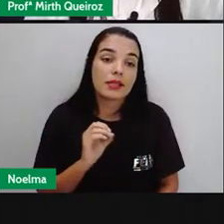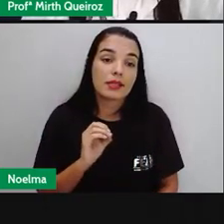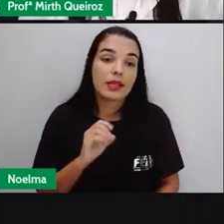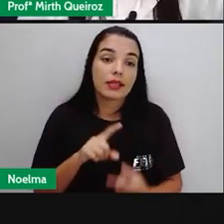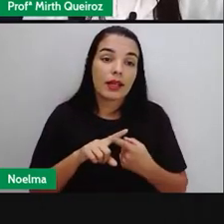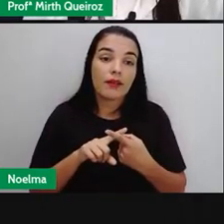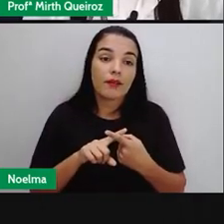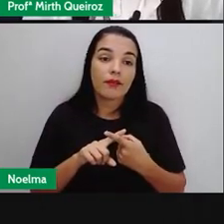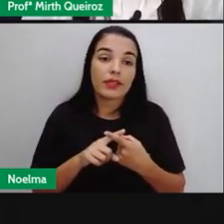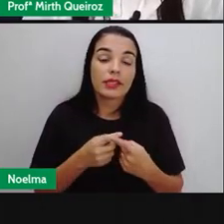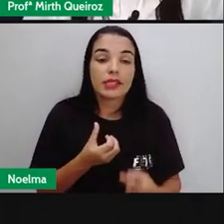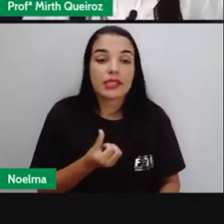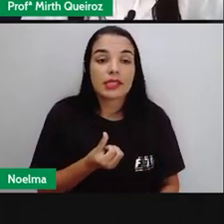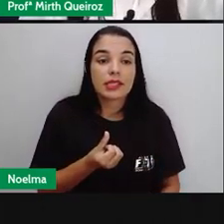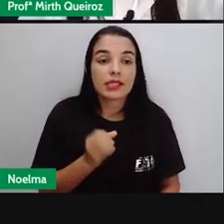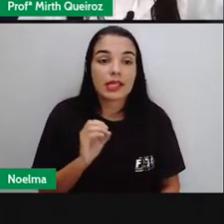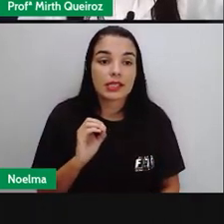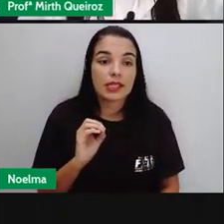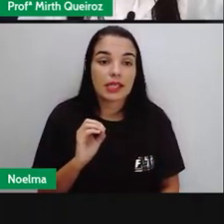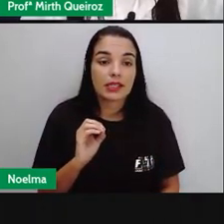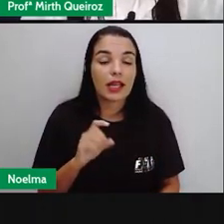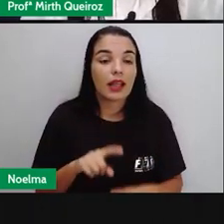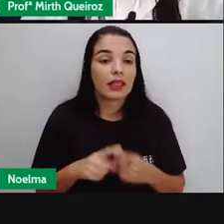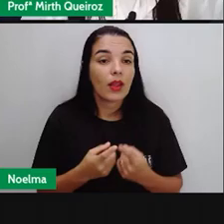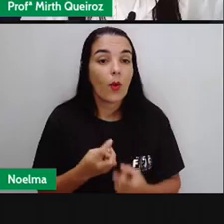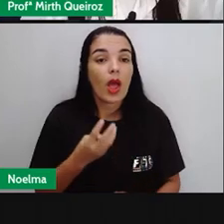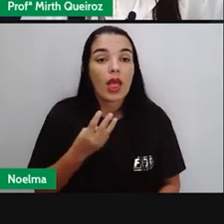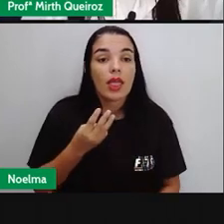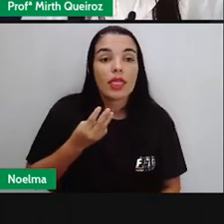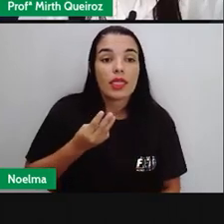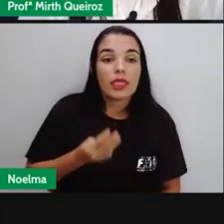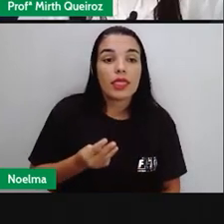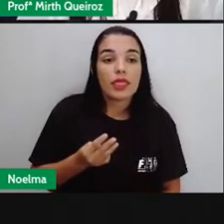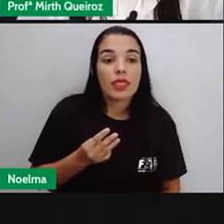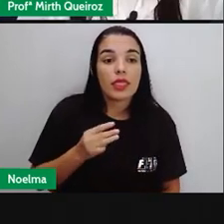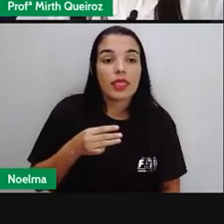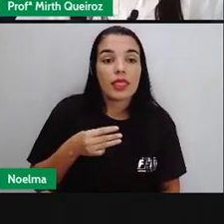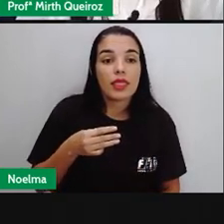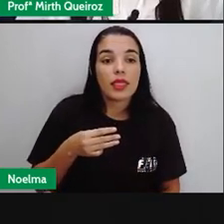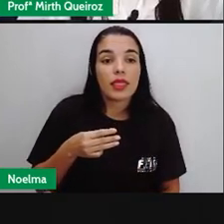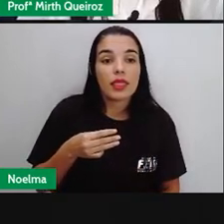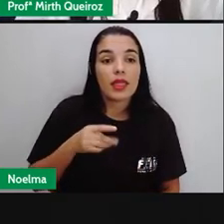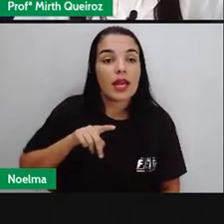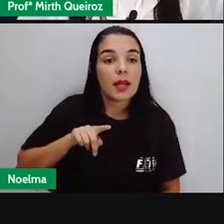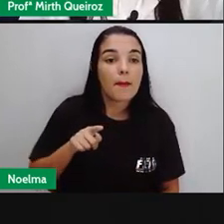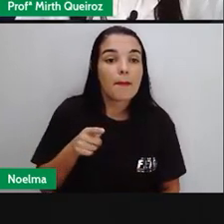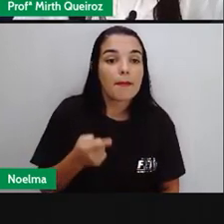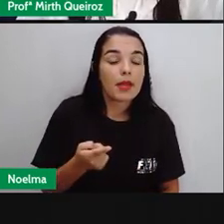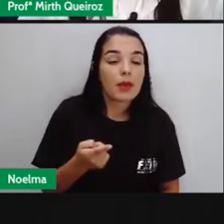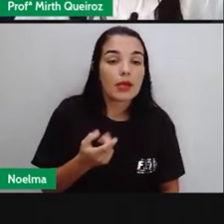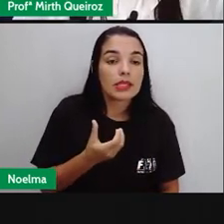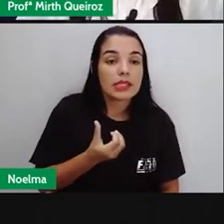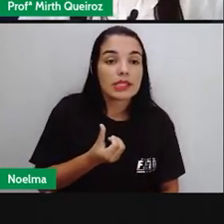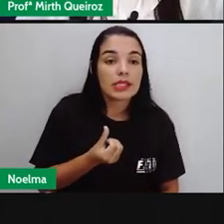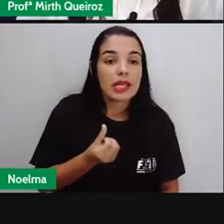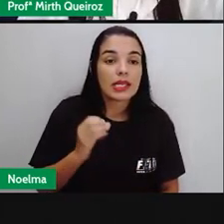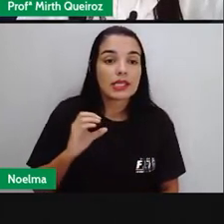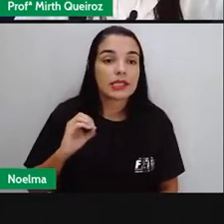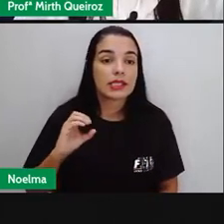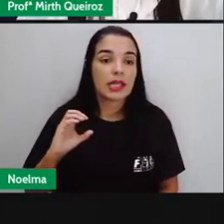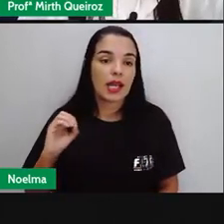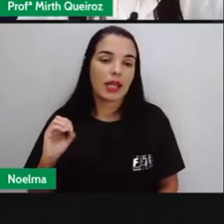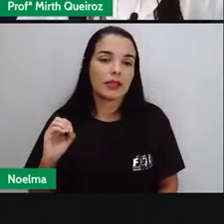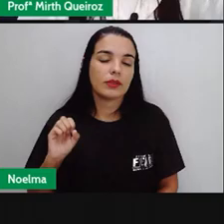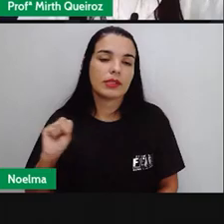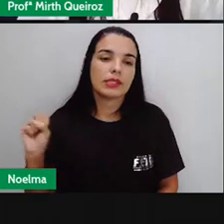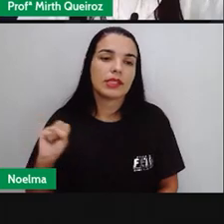60 vezes 60 Ó 6 vezes 6 36 Dois erros A gente coloca na frente 3 mil e Seiscentos